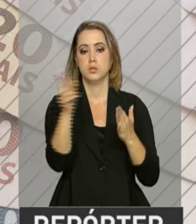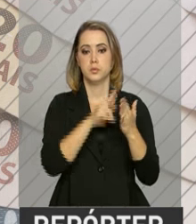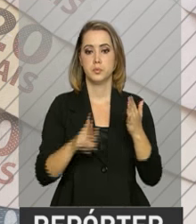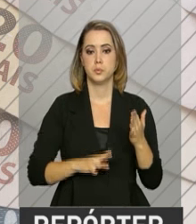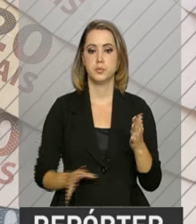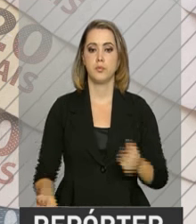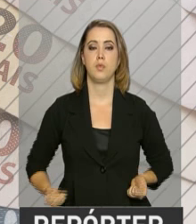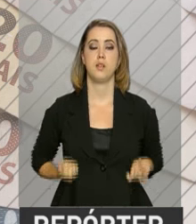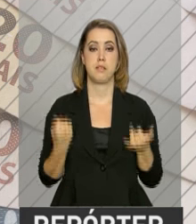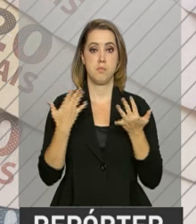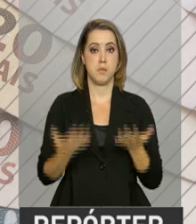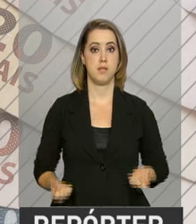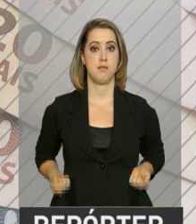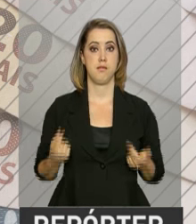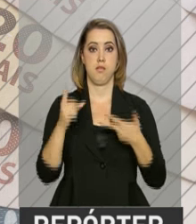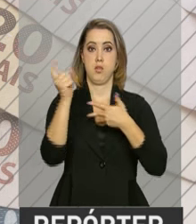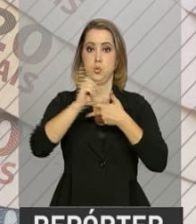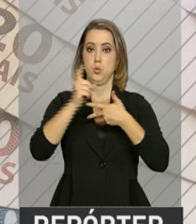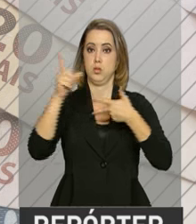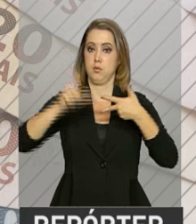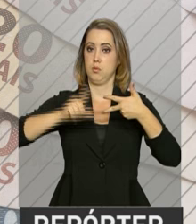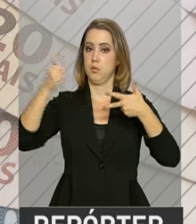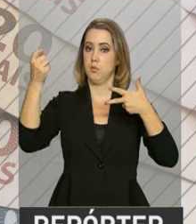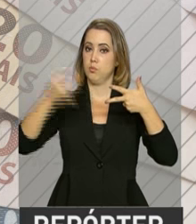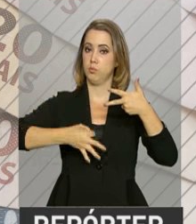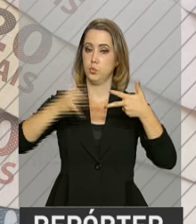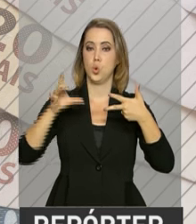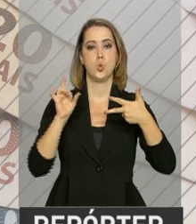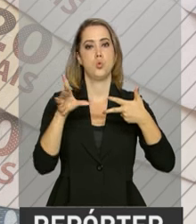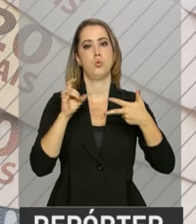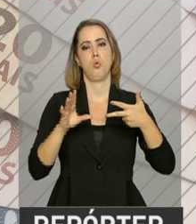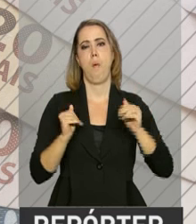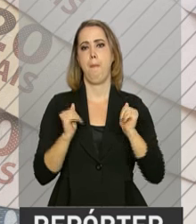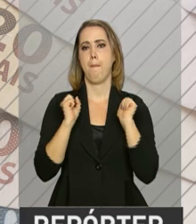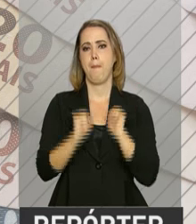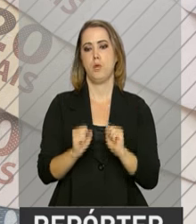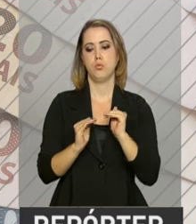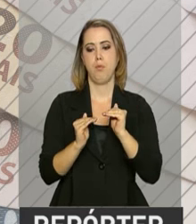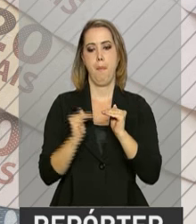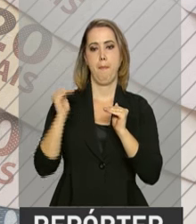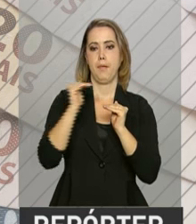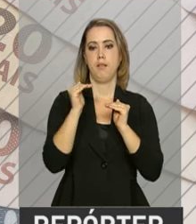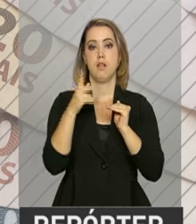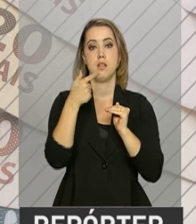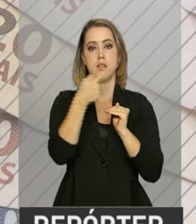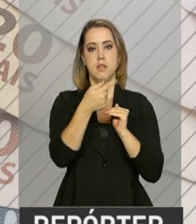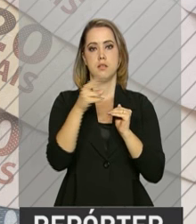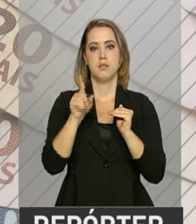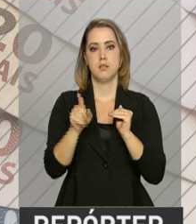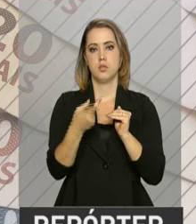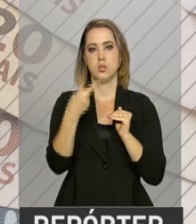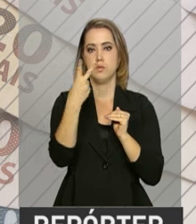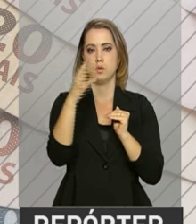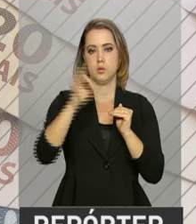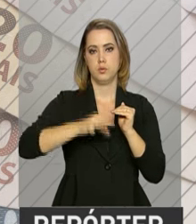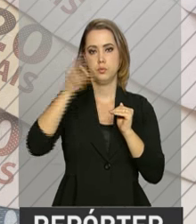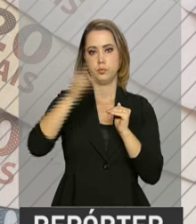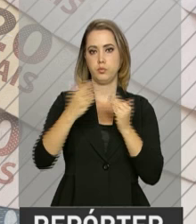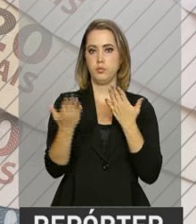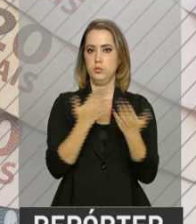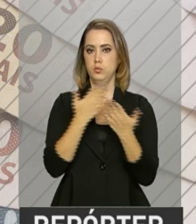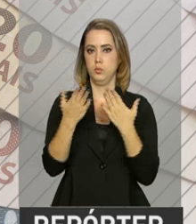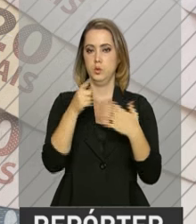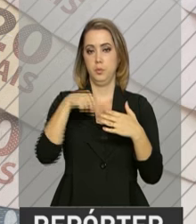as despesas do Executivo, Legislativo e Judiciário só poderão aumentar no ano que vem 7,2% em relação aos